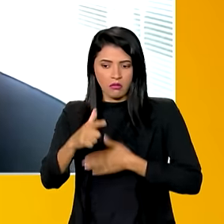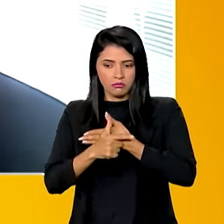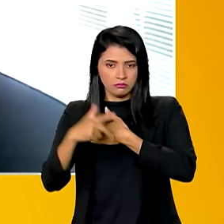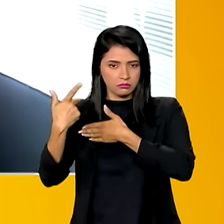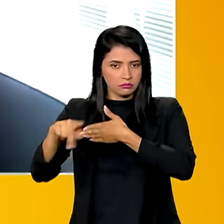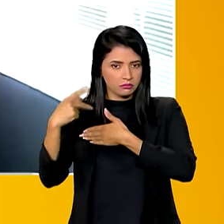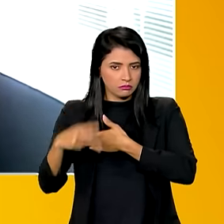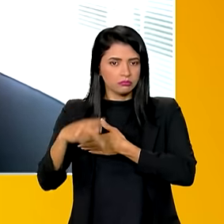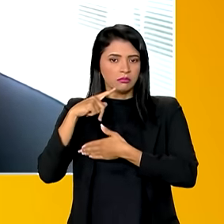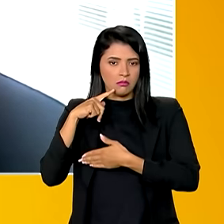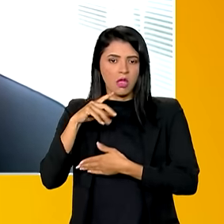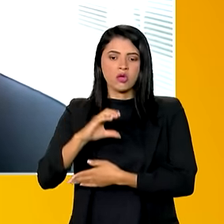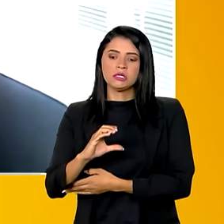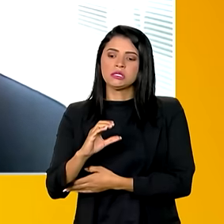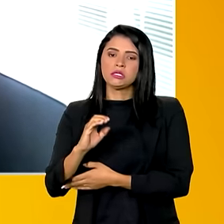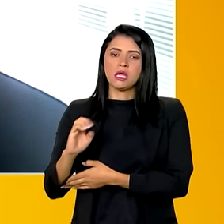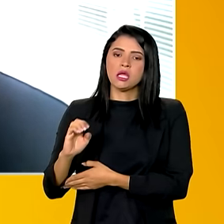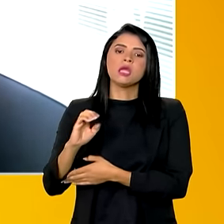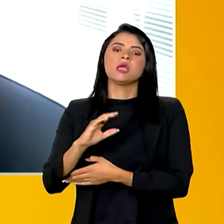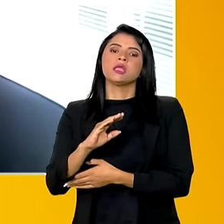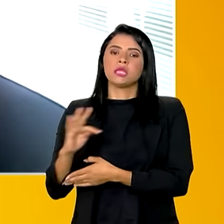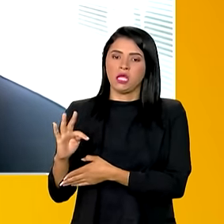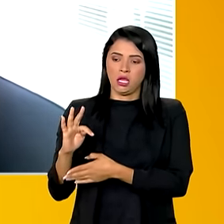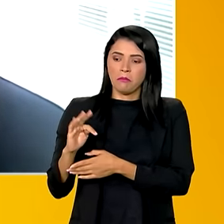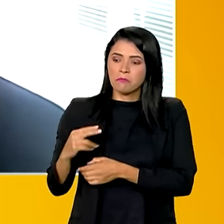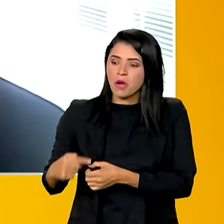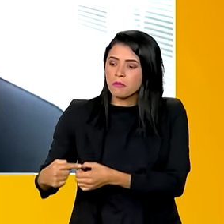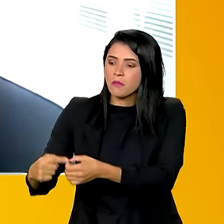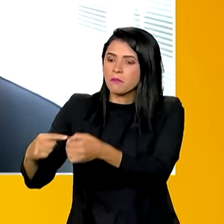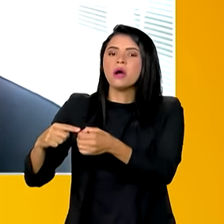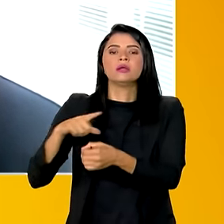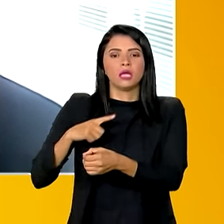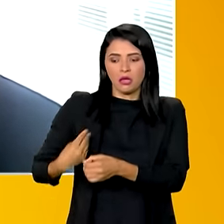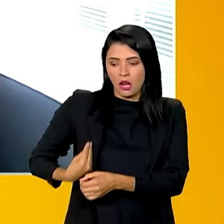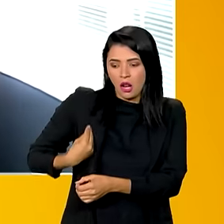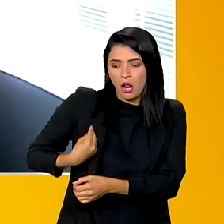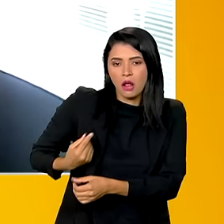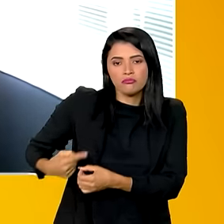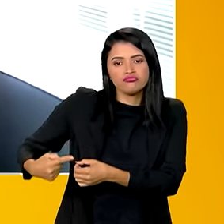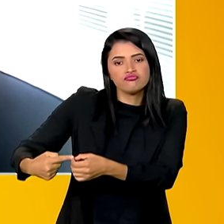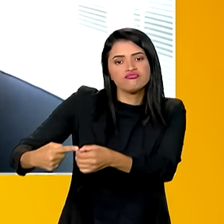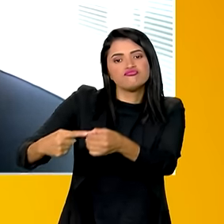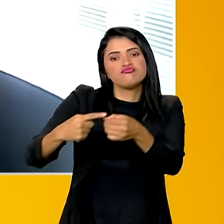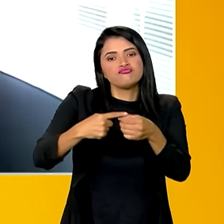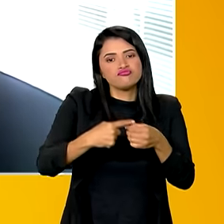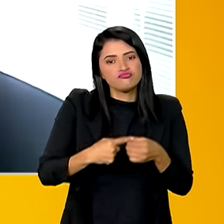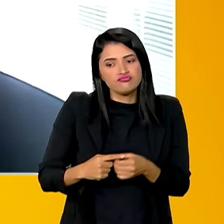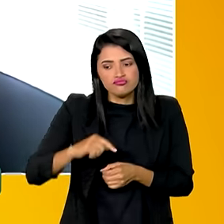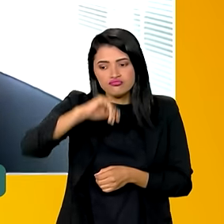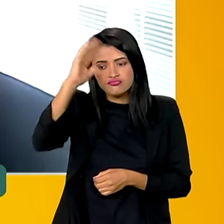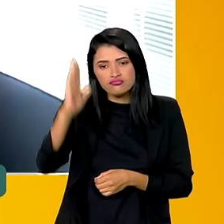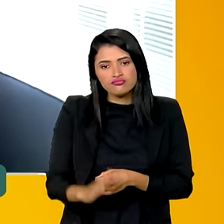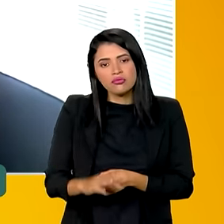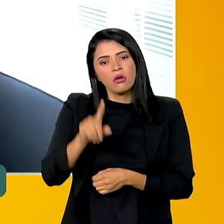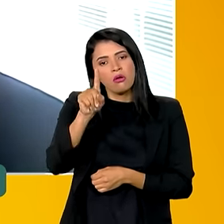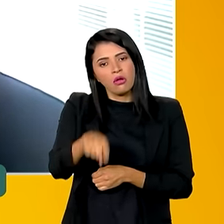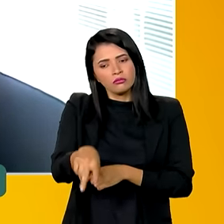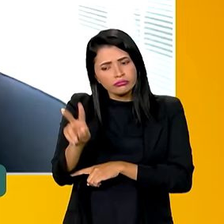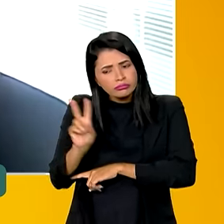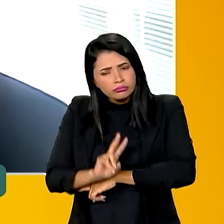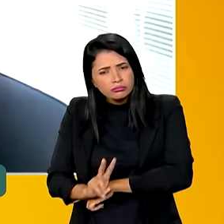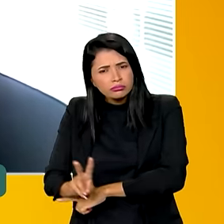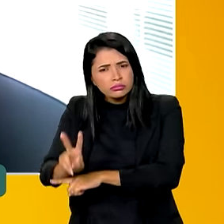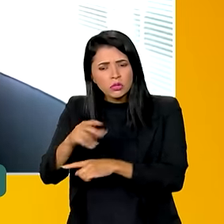tutelar em cada município do Brasil, e ele existe em todos os municípios do Brasil, é a fiscalização de